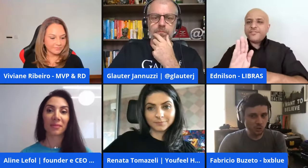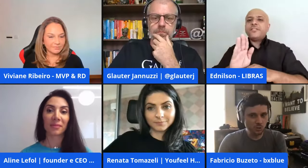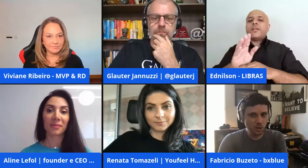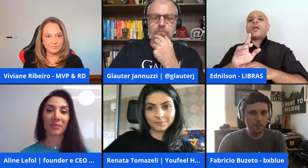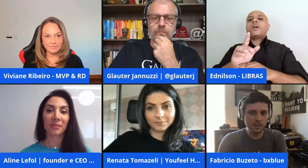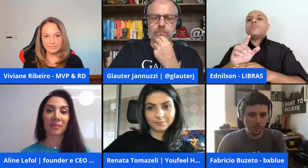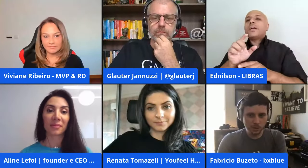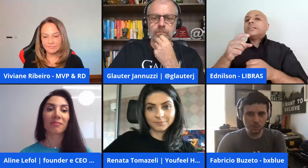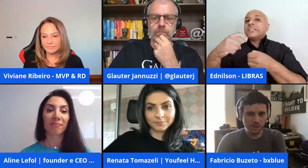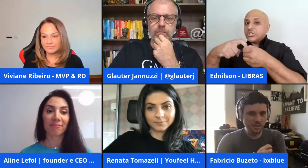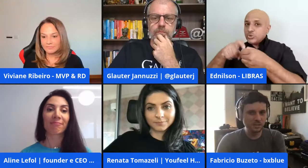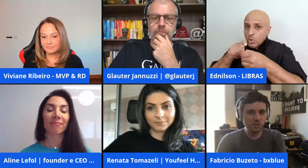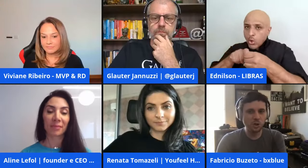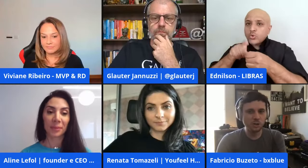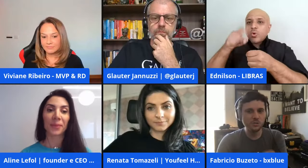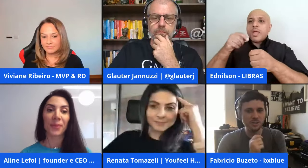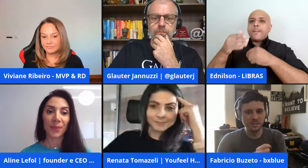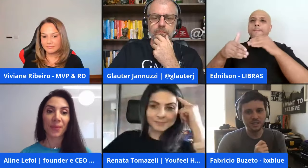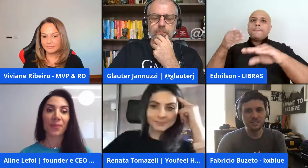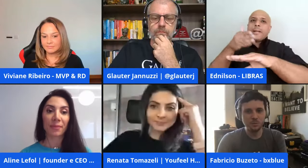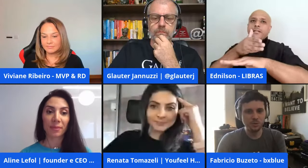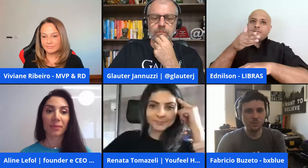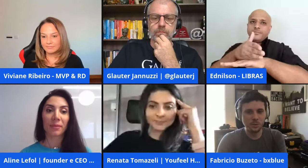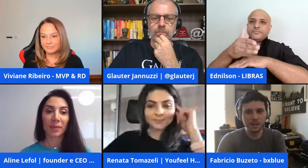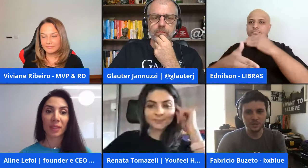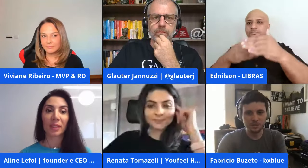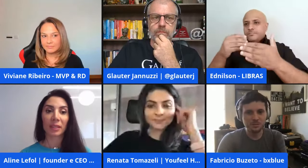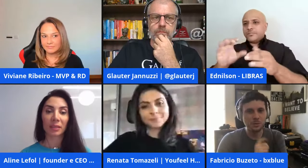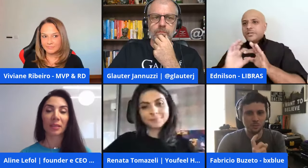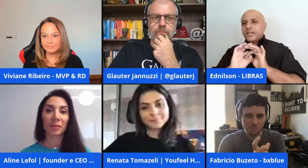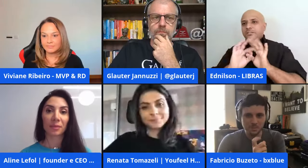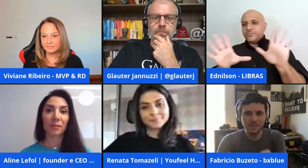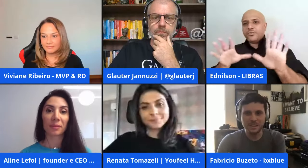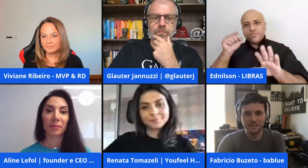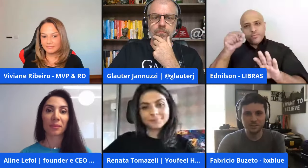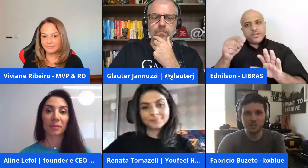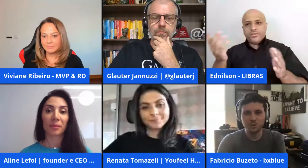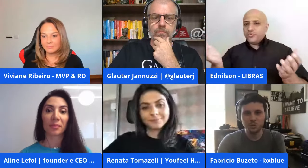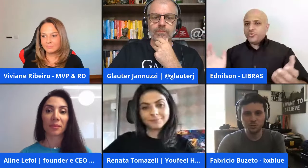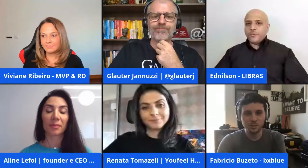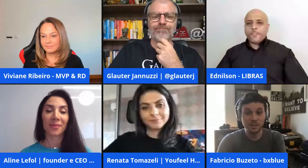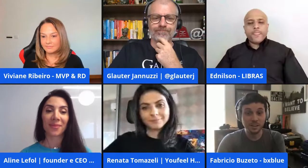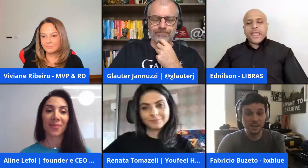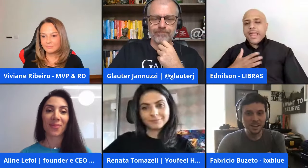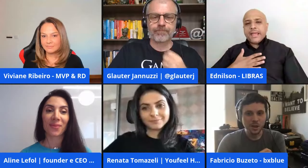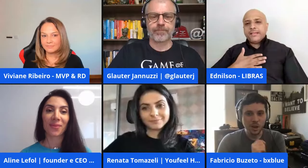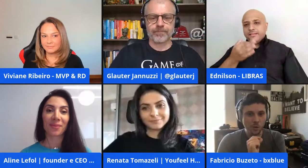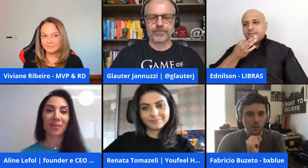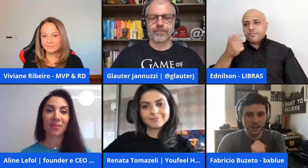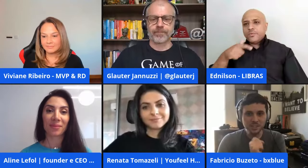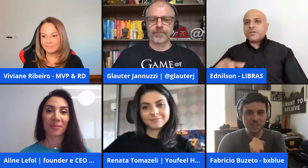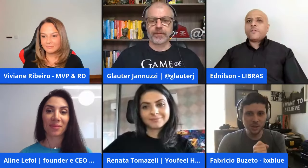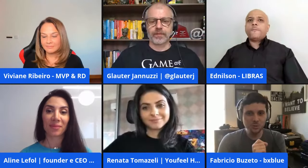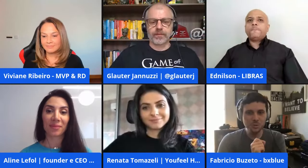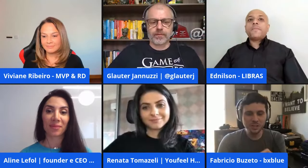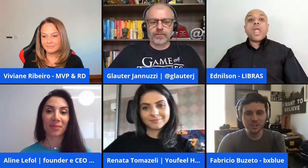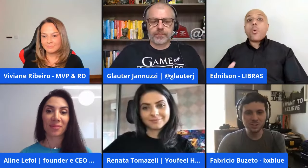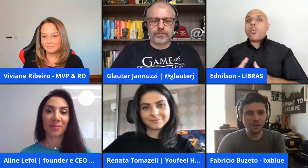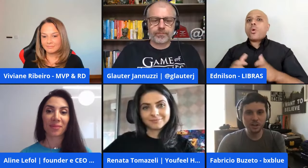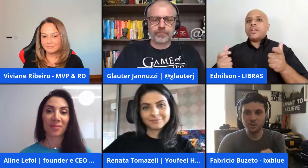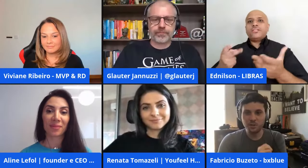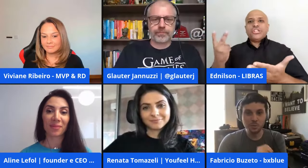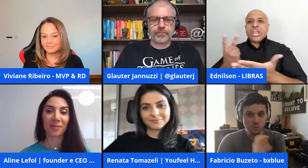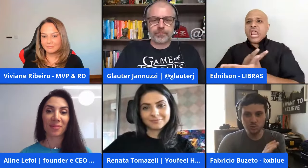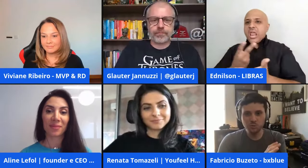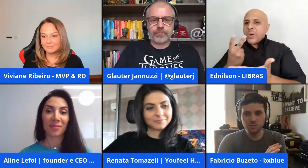ser sócio é participar do processo decisório você tem que estar disponível para isso essa é o que eu considero é um grande erro muita